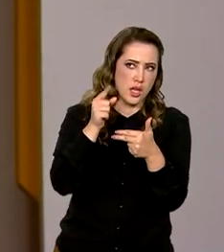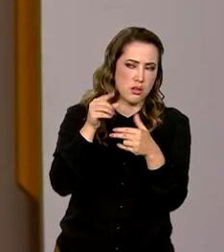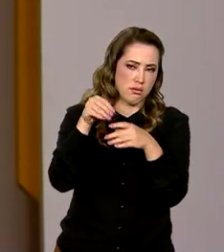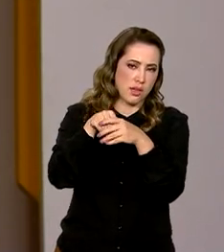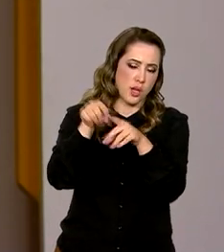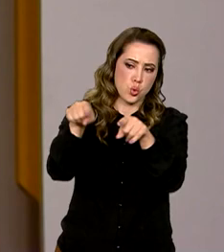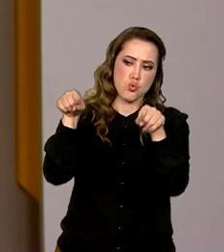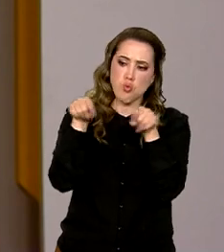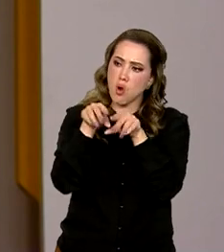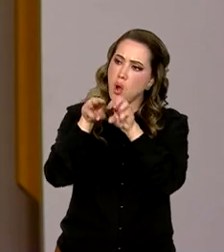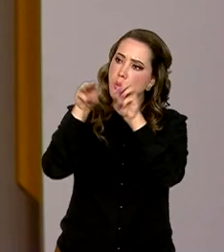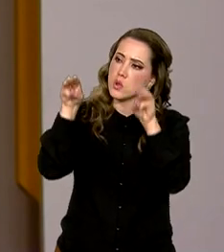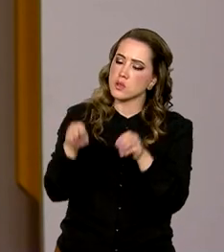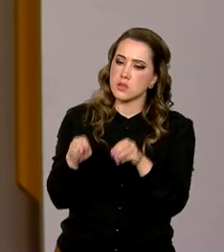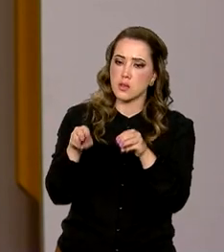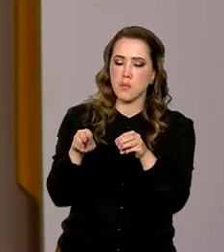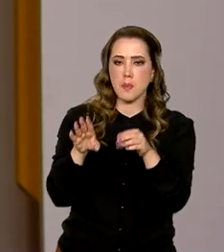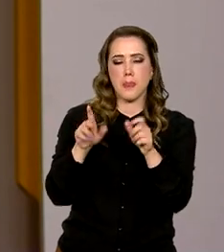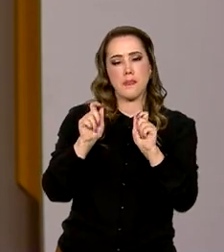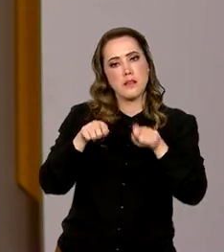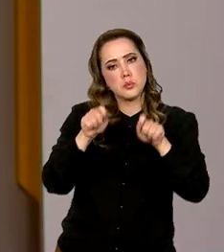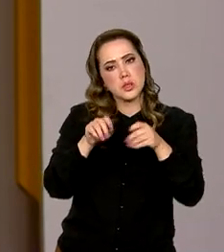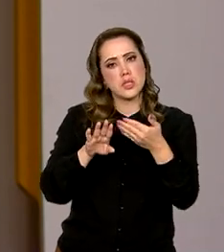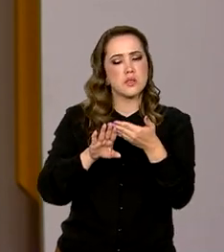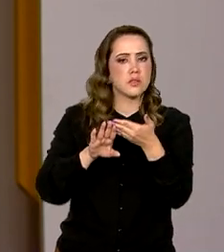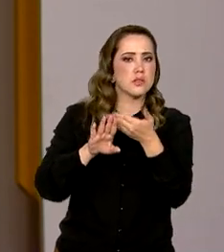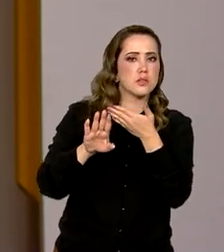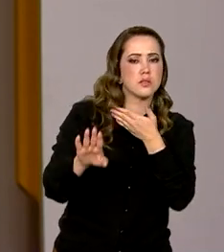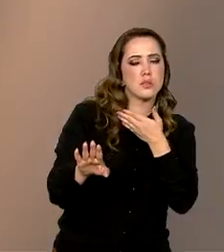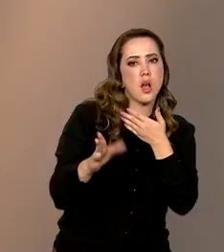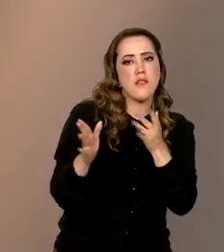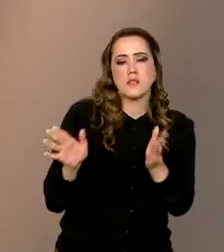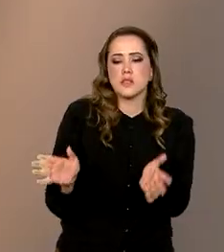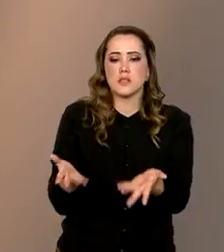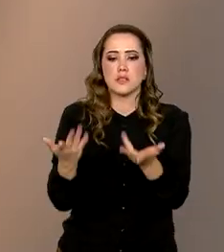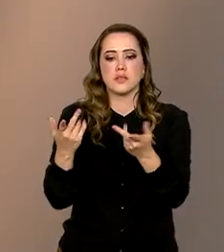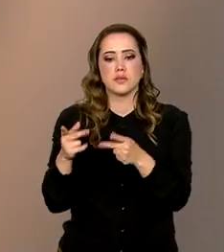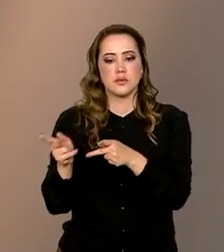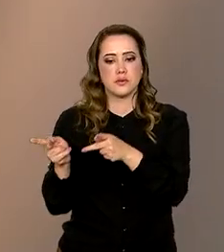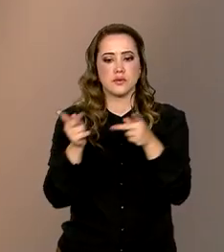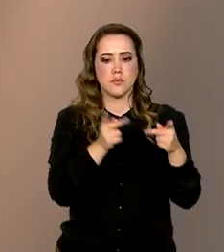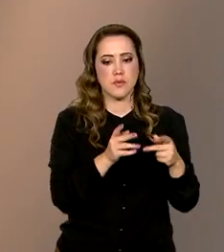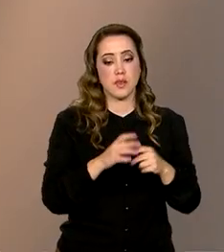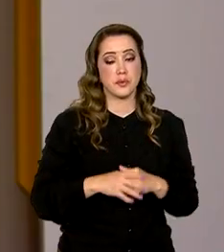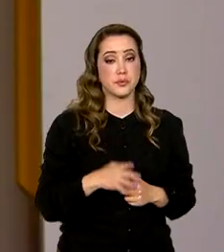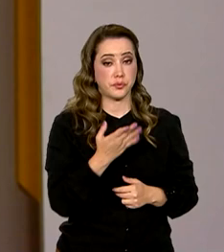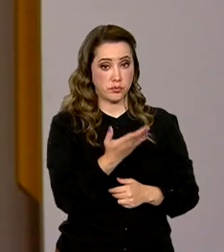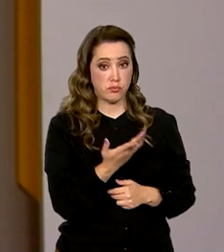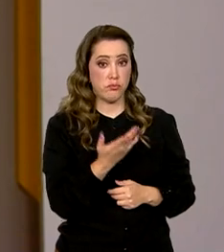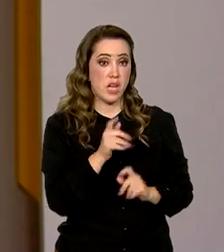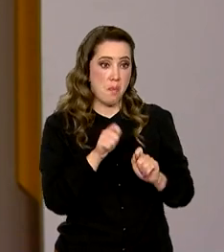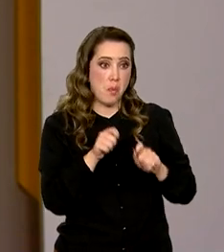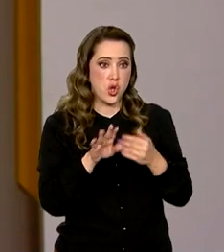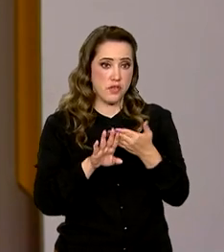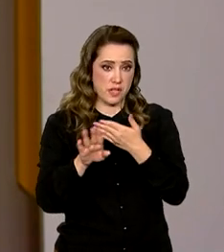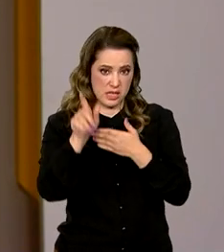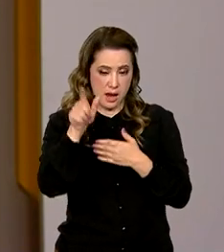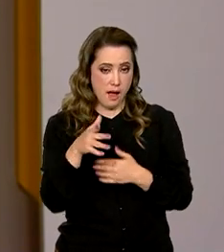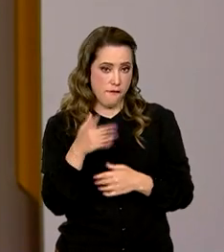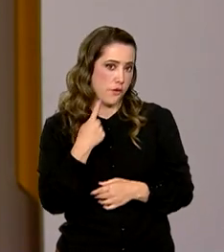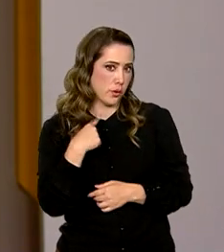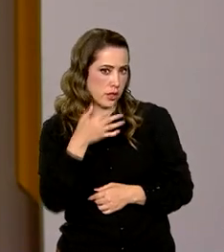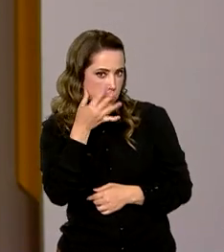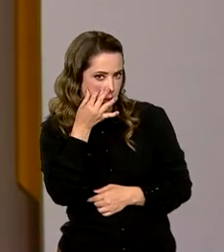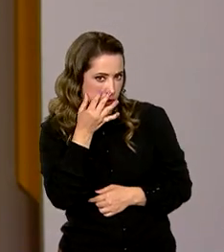não afastando, mas não estimulando o público a ir presencialmente ao museu. Chegaram a